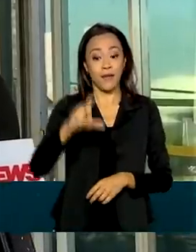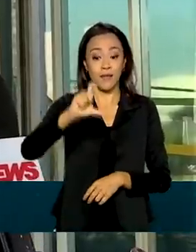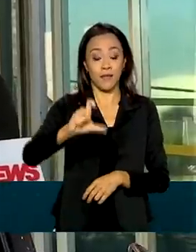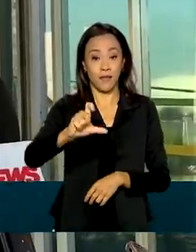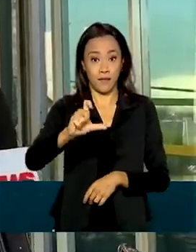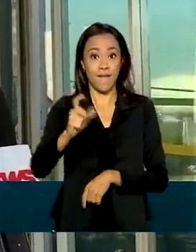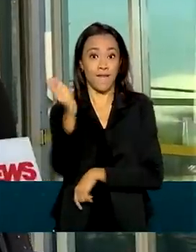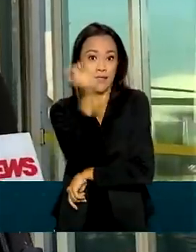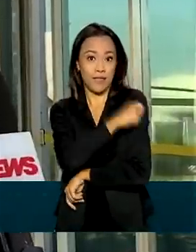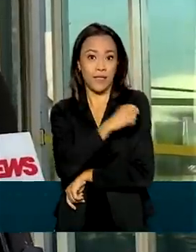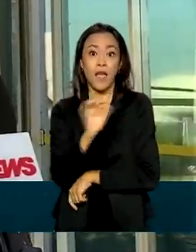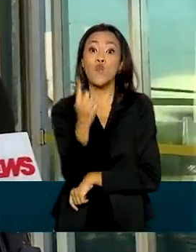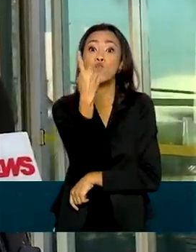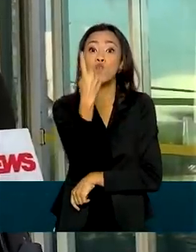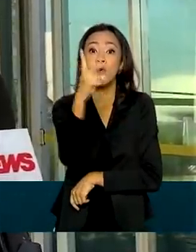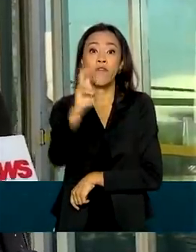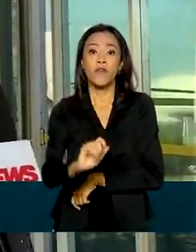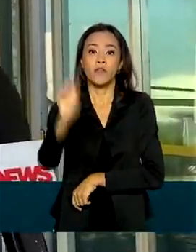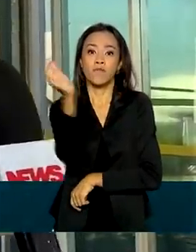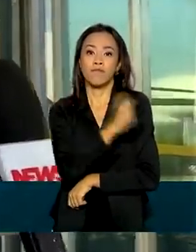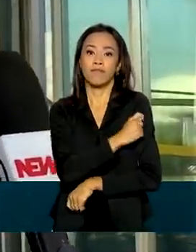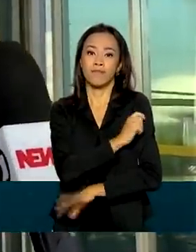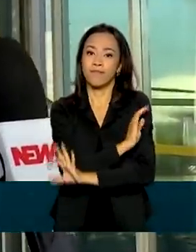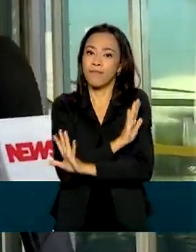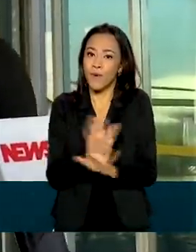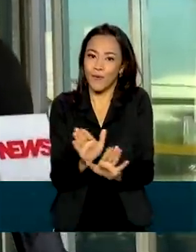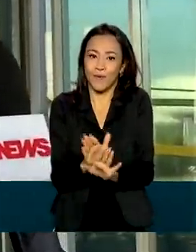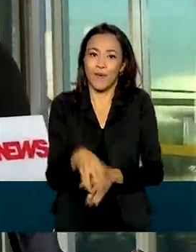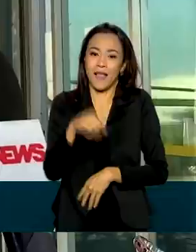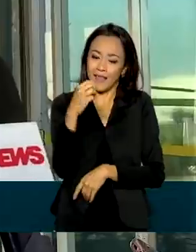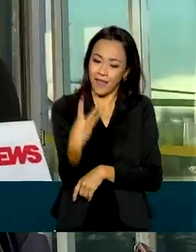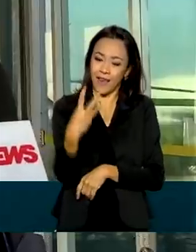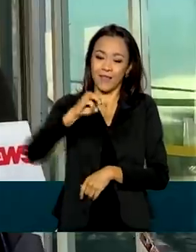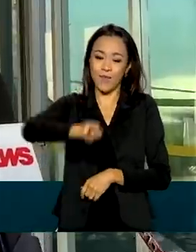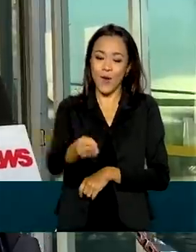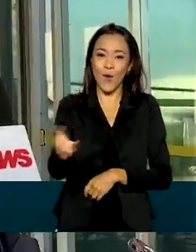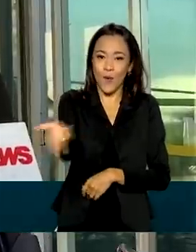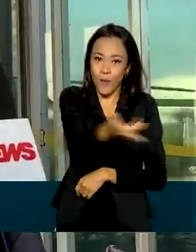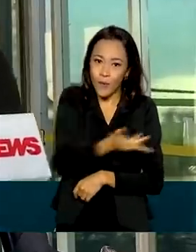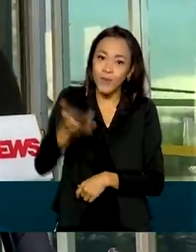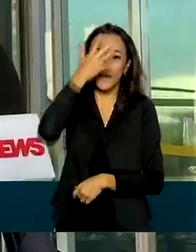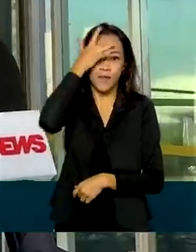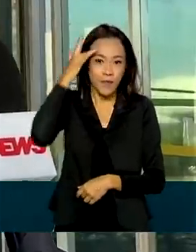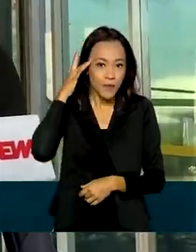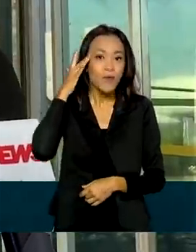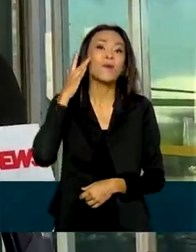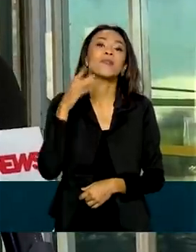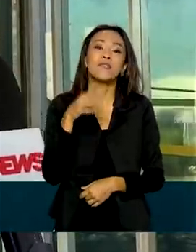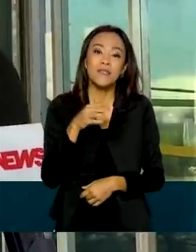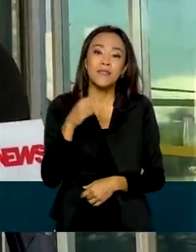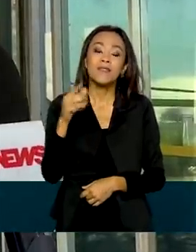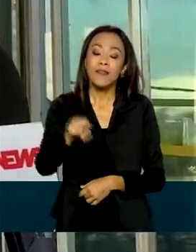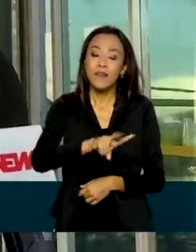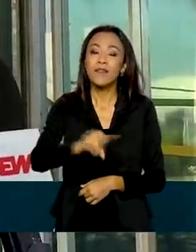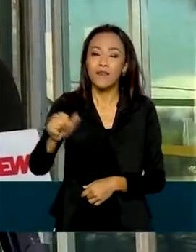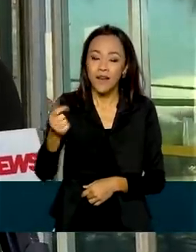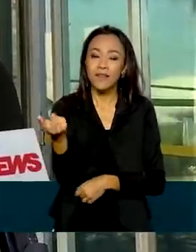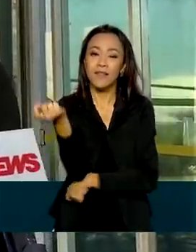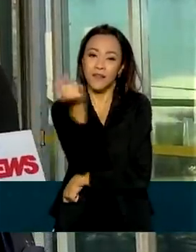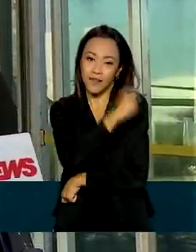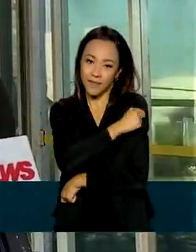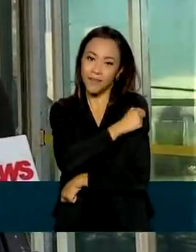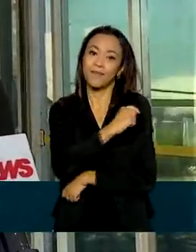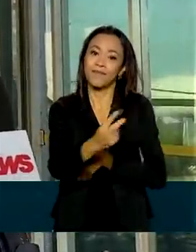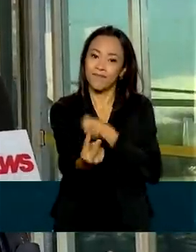dose única. Então, sendo dose única, são 3 milhões de brasileiros a mais imunizados de forma completa